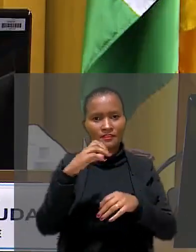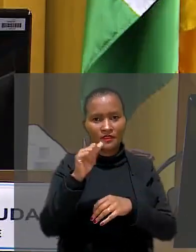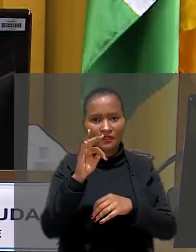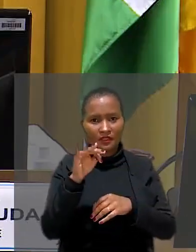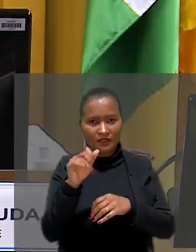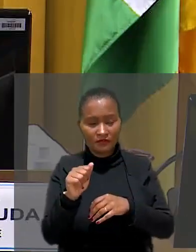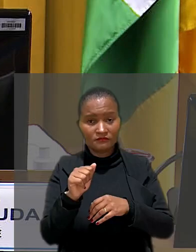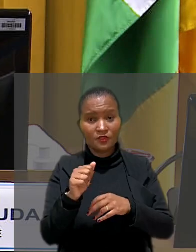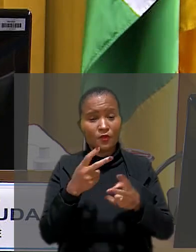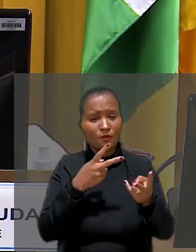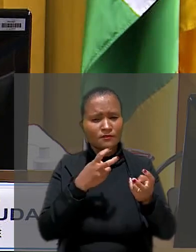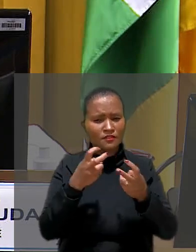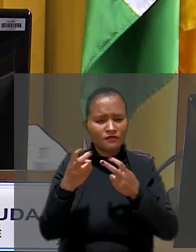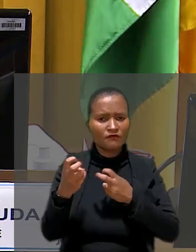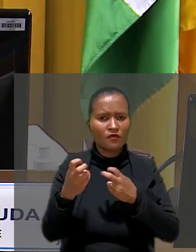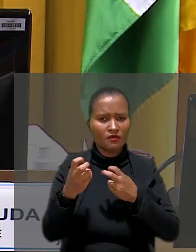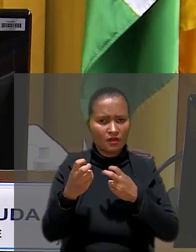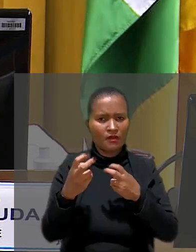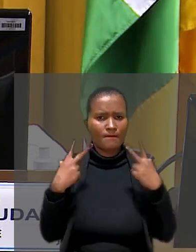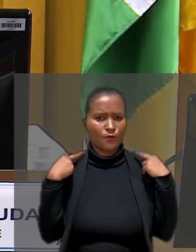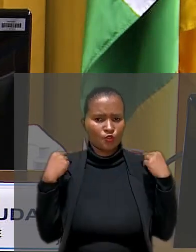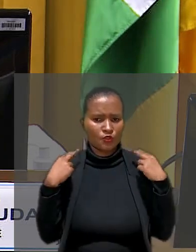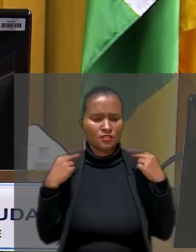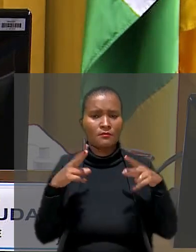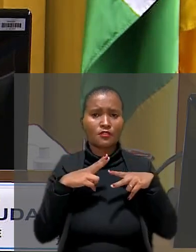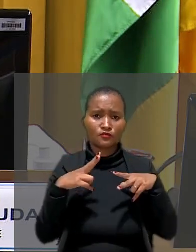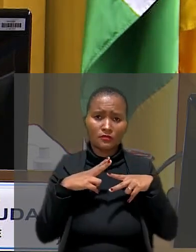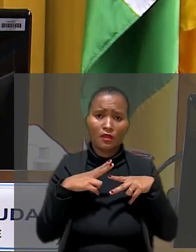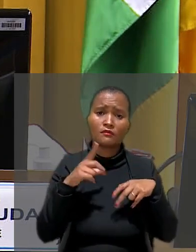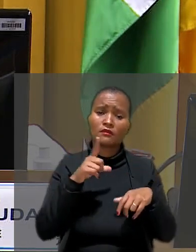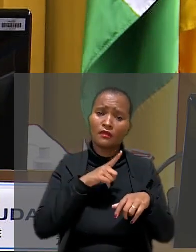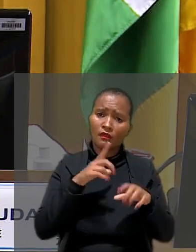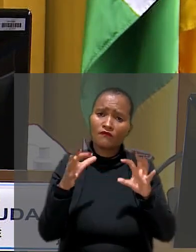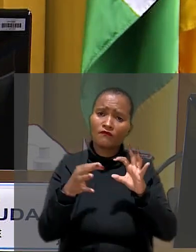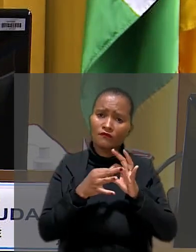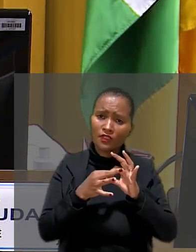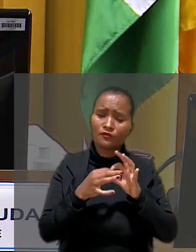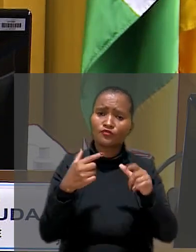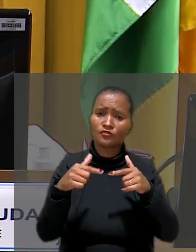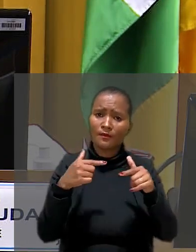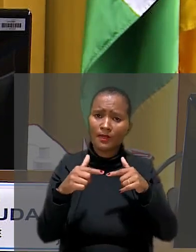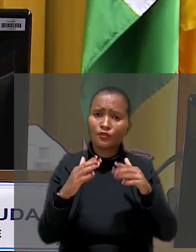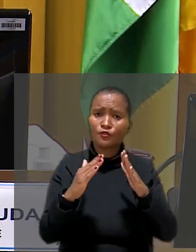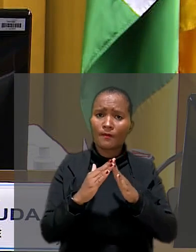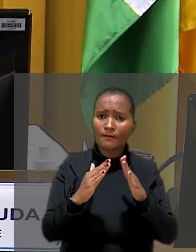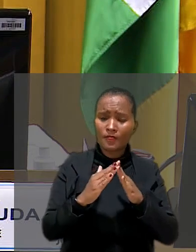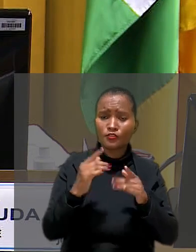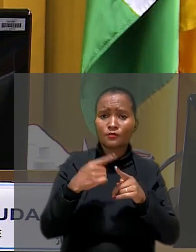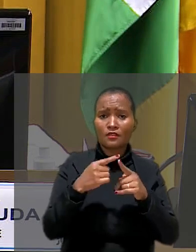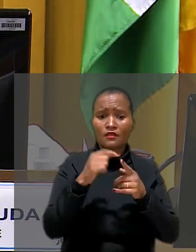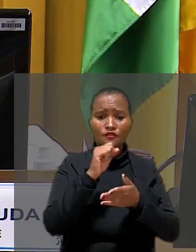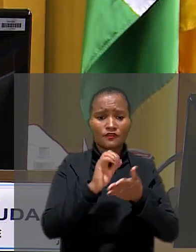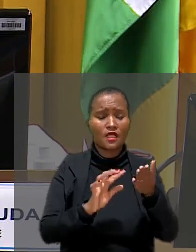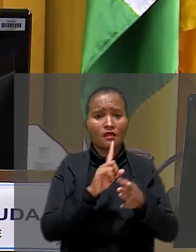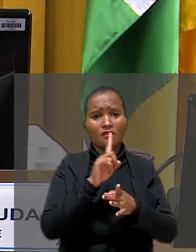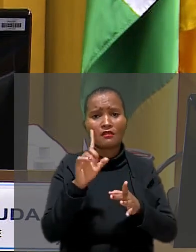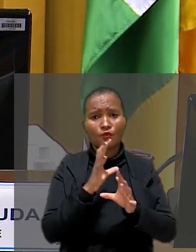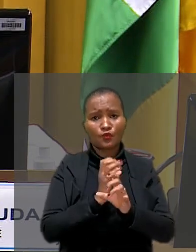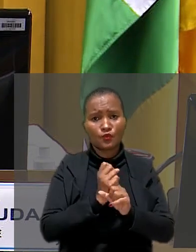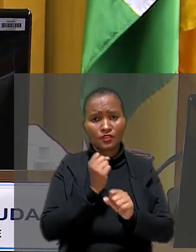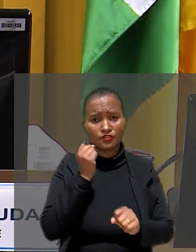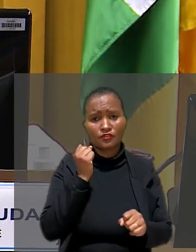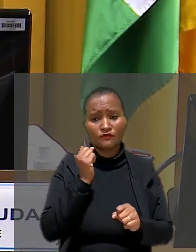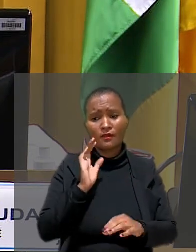ministra Cátia Arruda, observou que a função de motorista particular se enquadra em vínculo de emprego doméstico por ser uma atividade